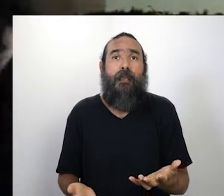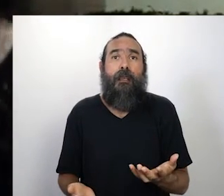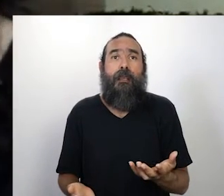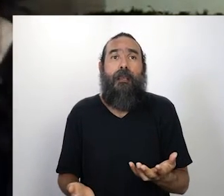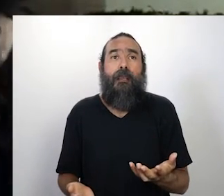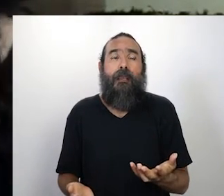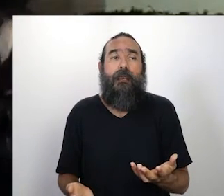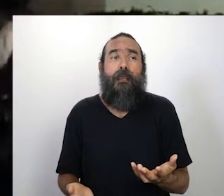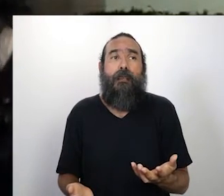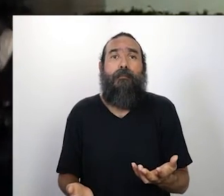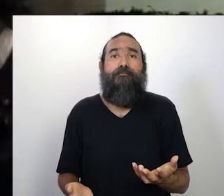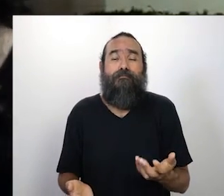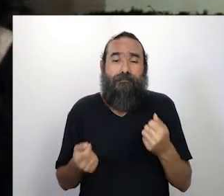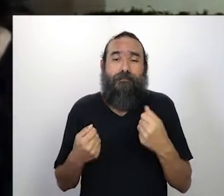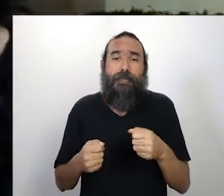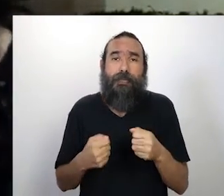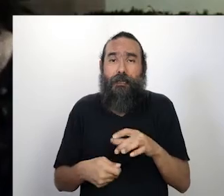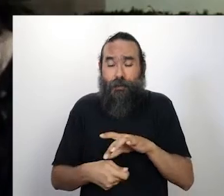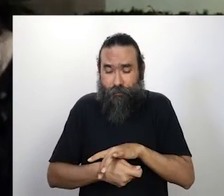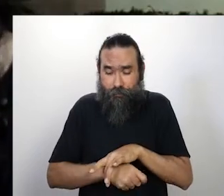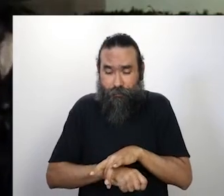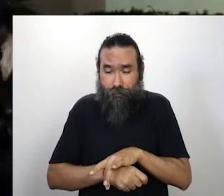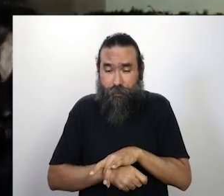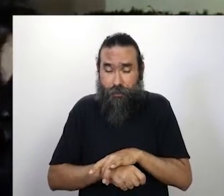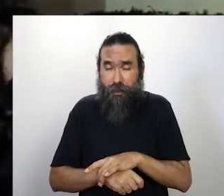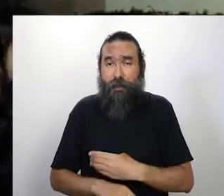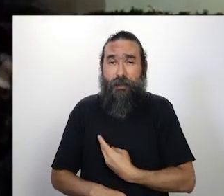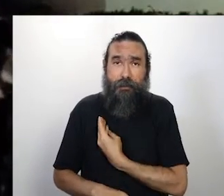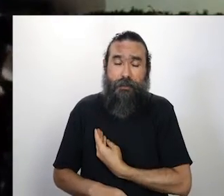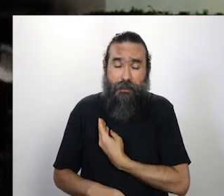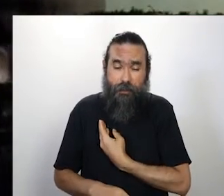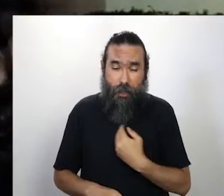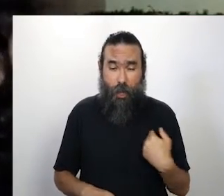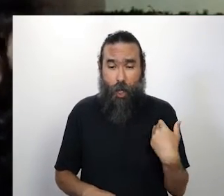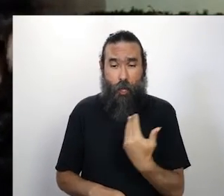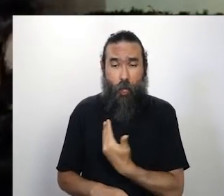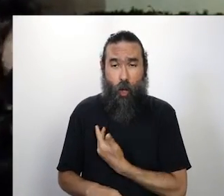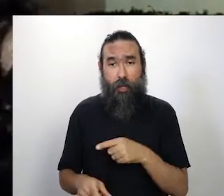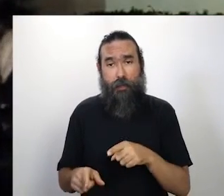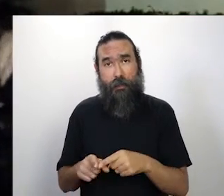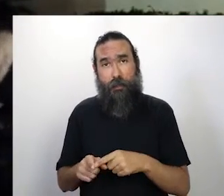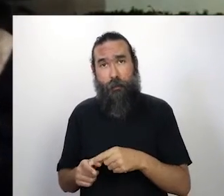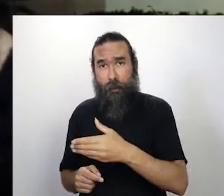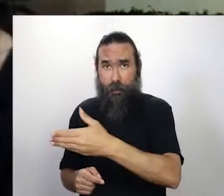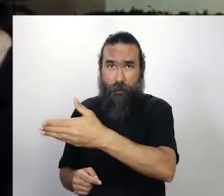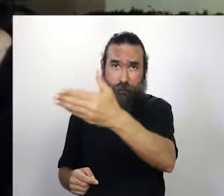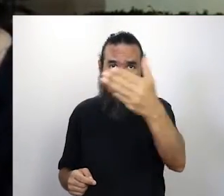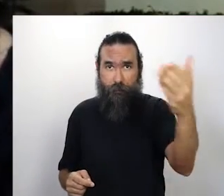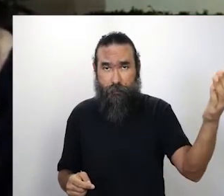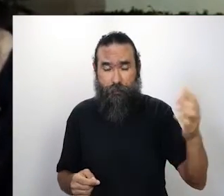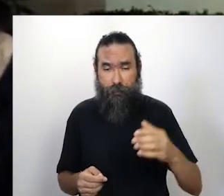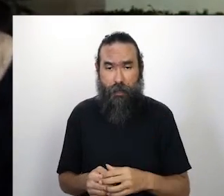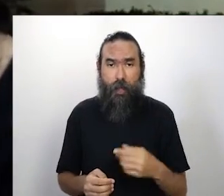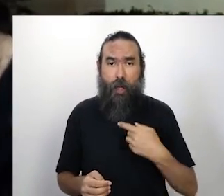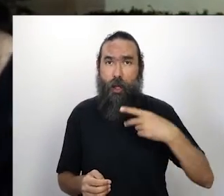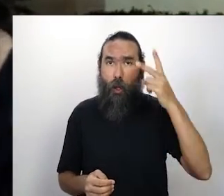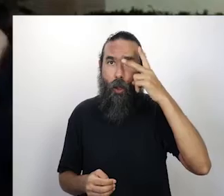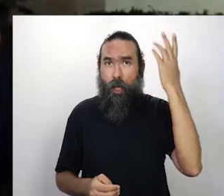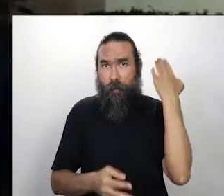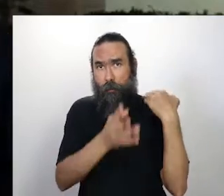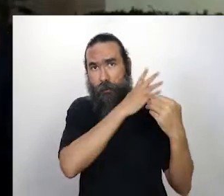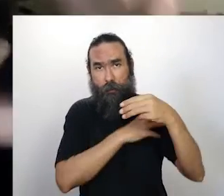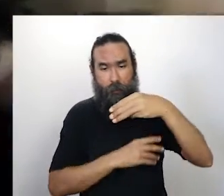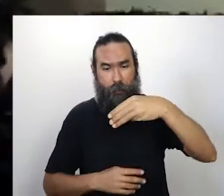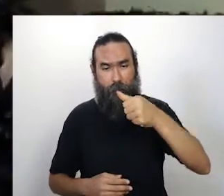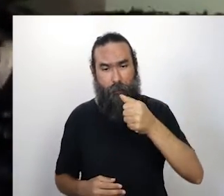preservar a vida, a nossa vida e a vida dos demais. Eu lembro que, em março, quando